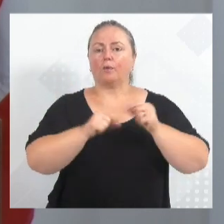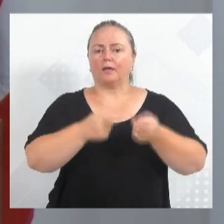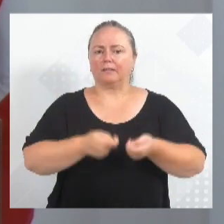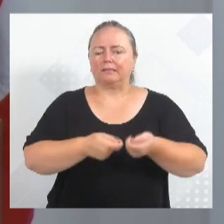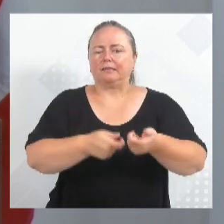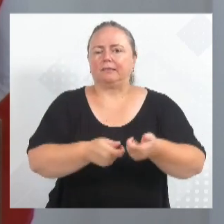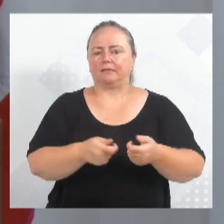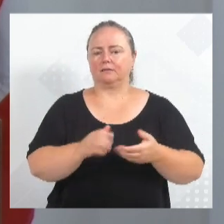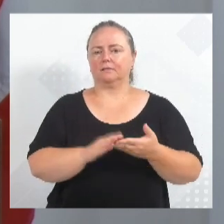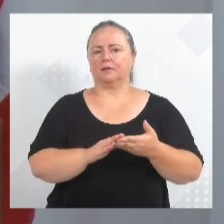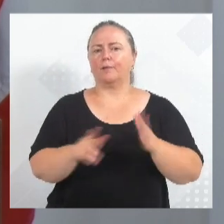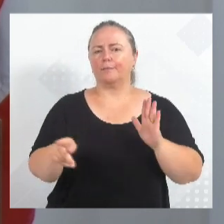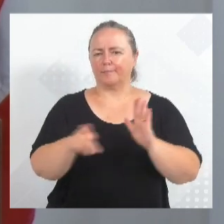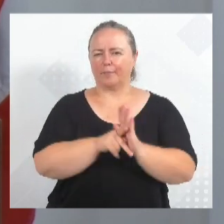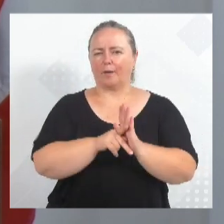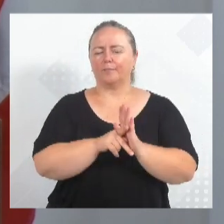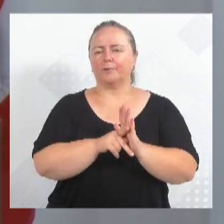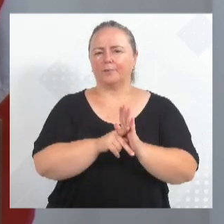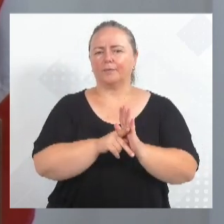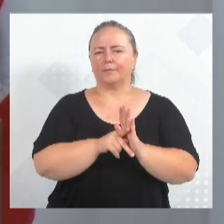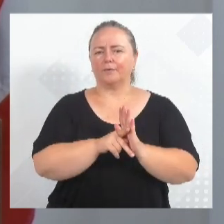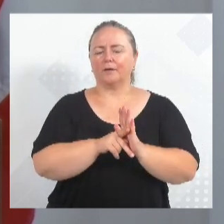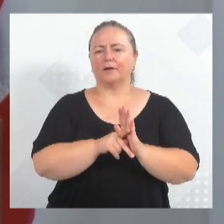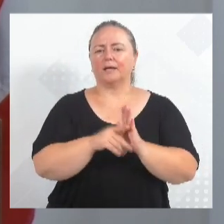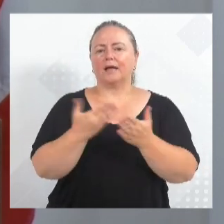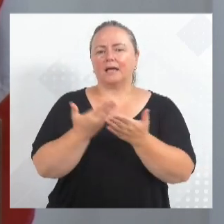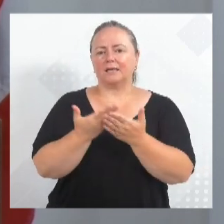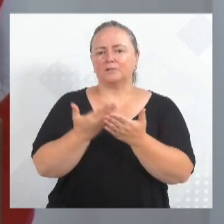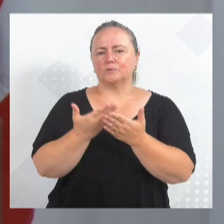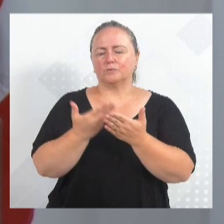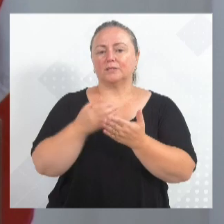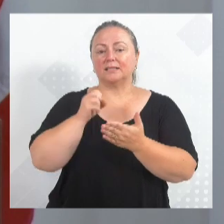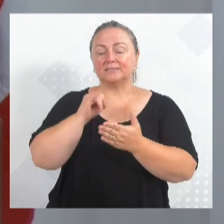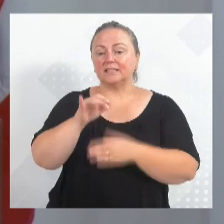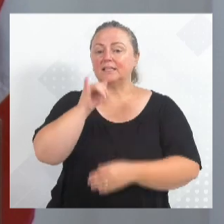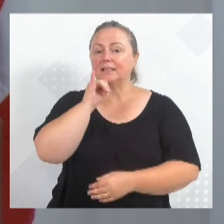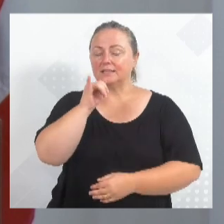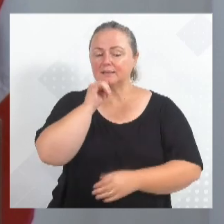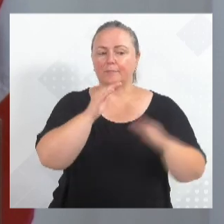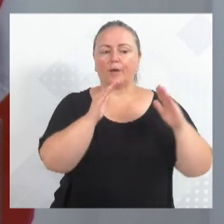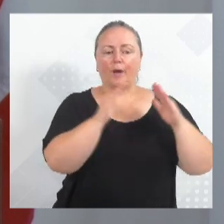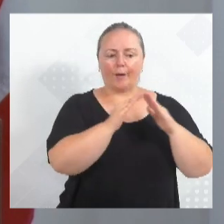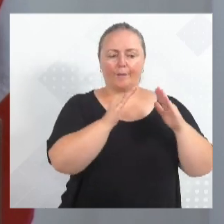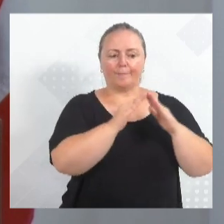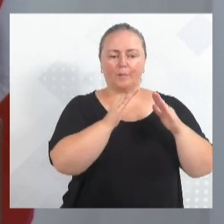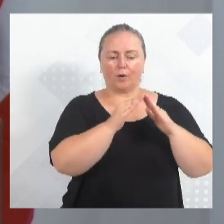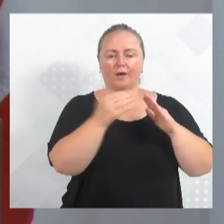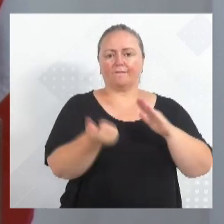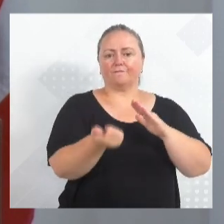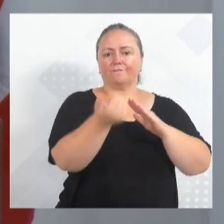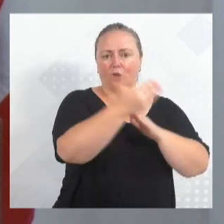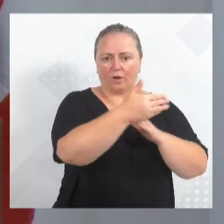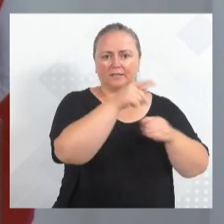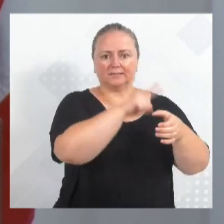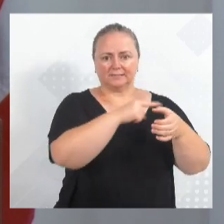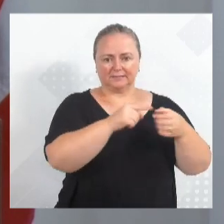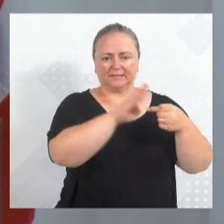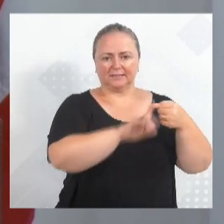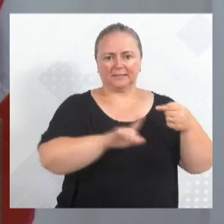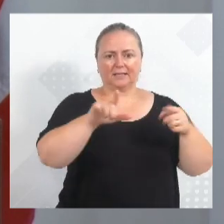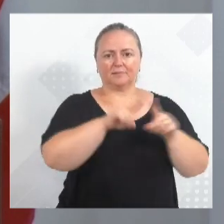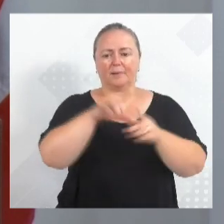estudantes, senhores vereadores, aos alunos que, mesmo residindo em municípios vizinhos, estão matriculados em instituições educacionais